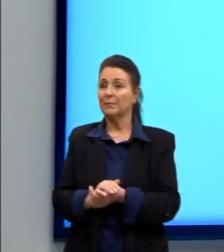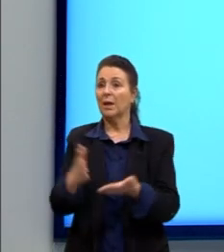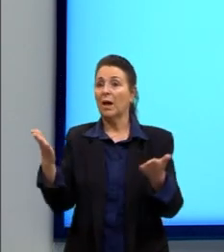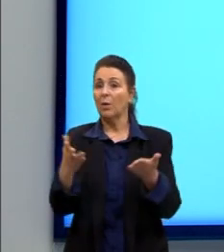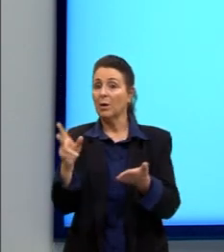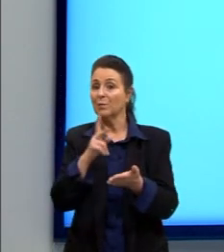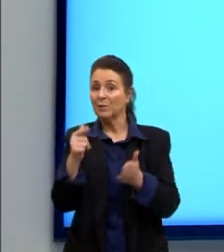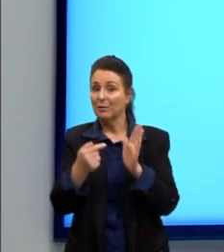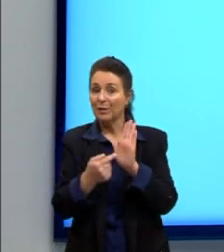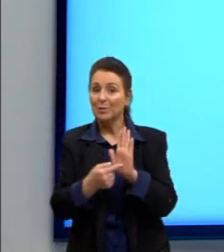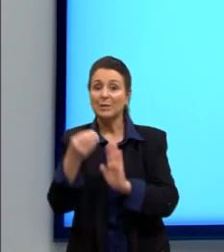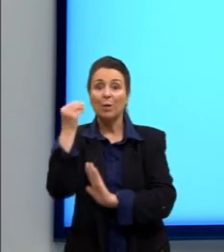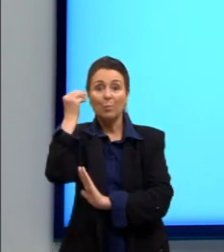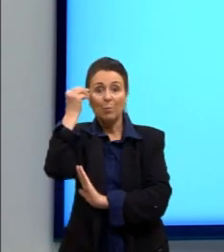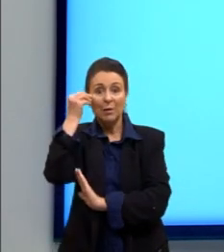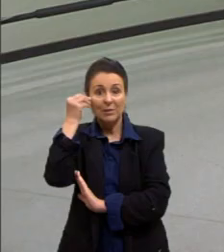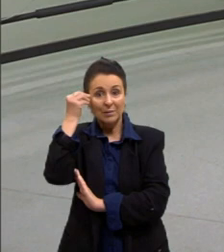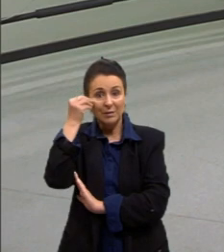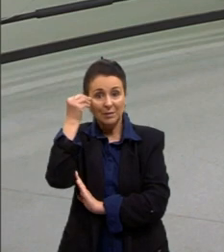mostrar para vocês um simulador